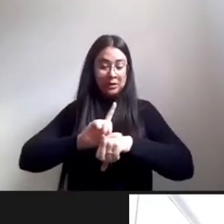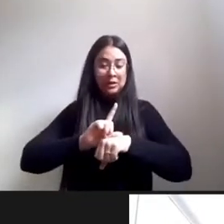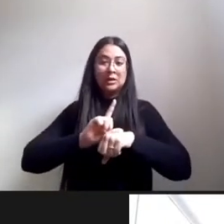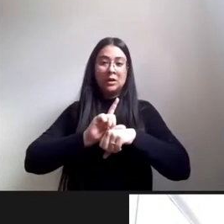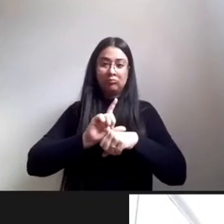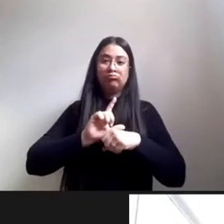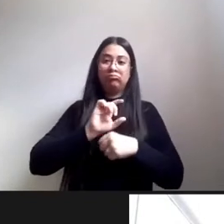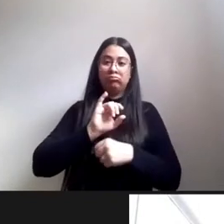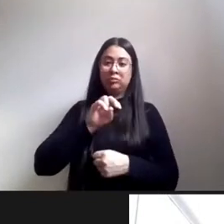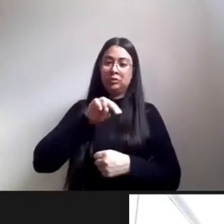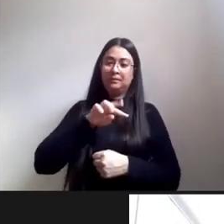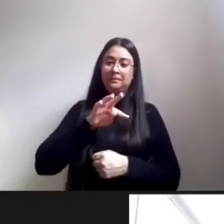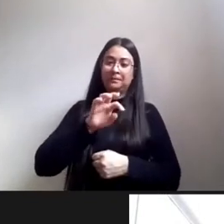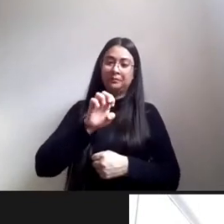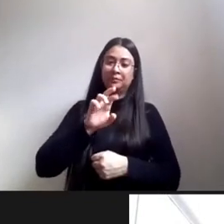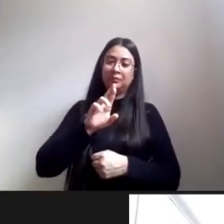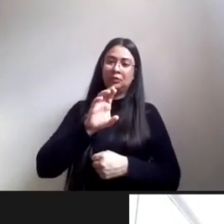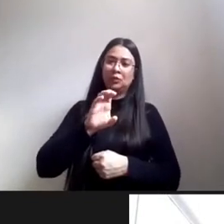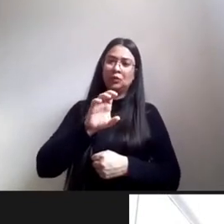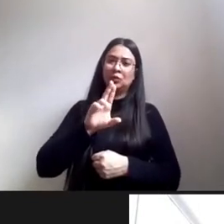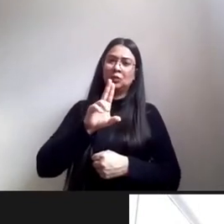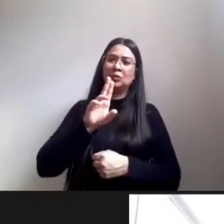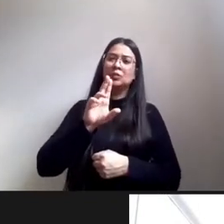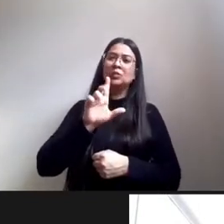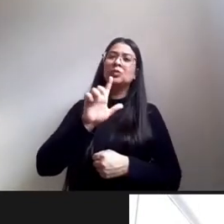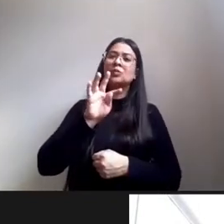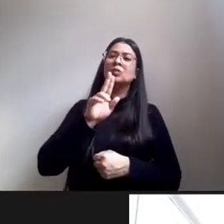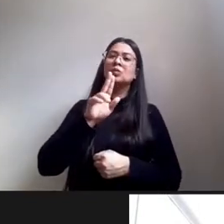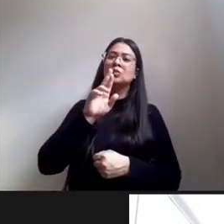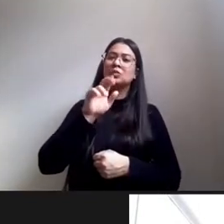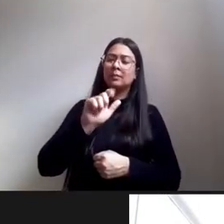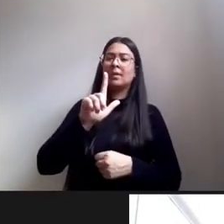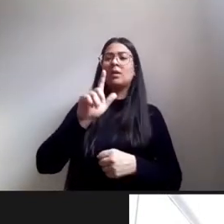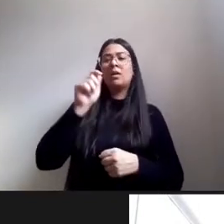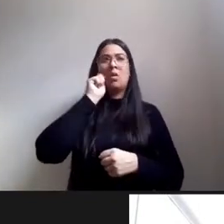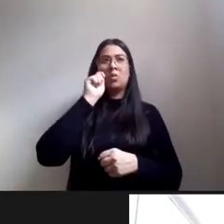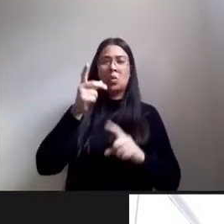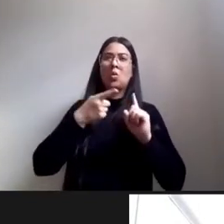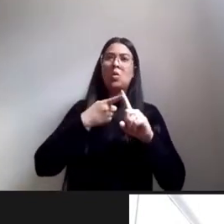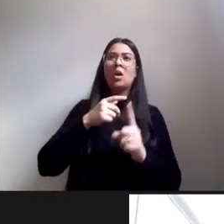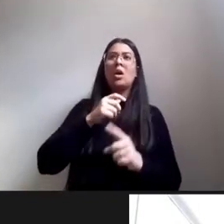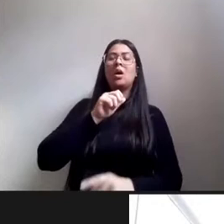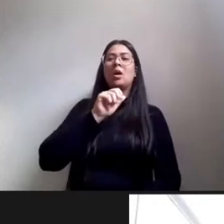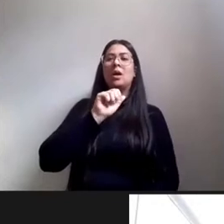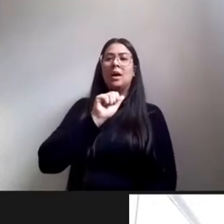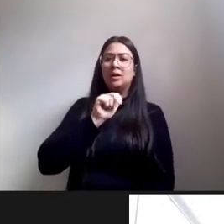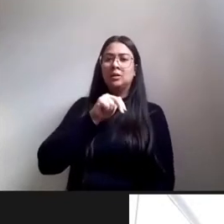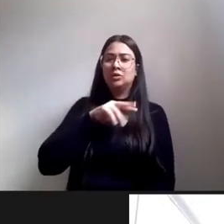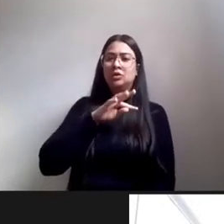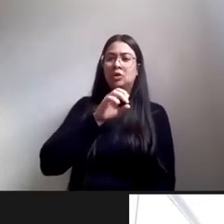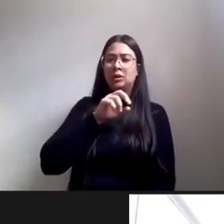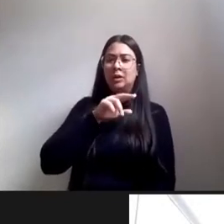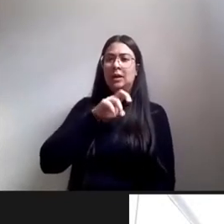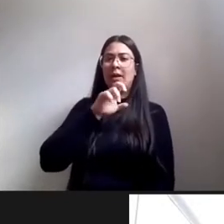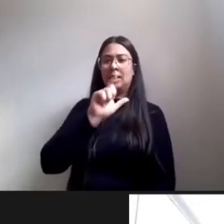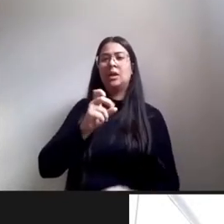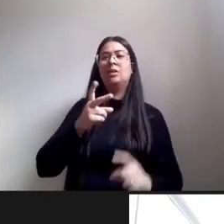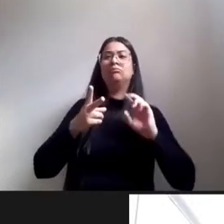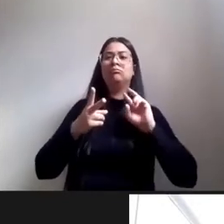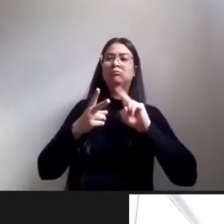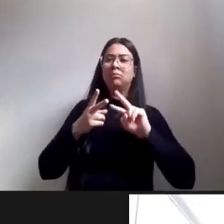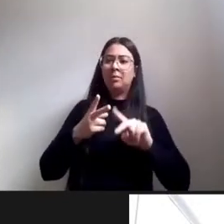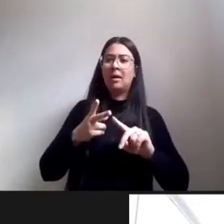e aí eu quero citar as colegas antropólogas Antonella Tassinares e de vigióres a Evelyn